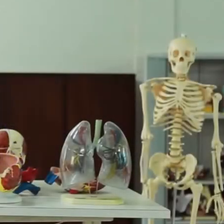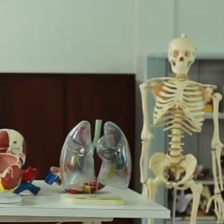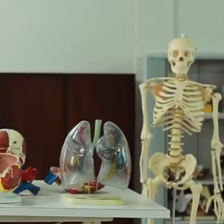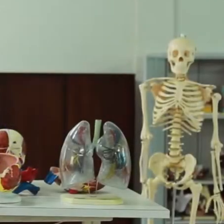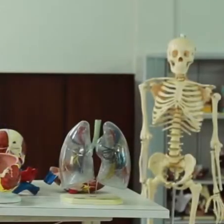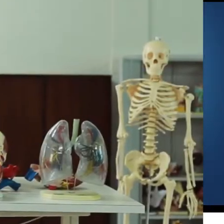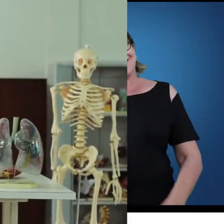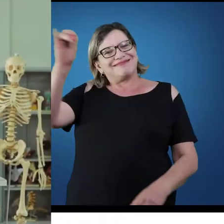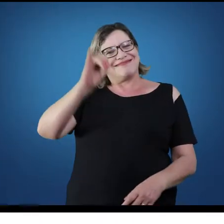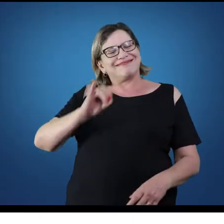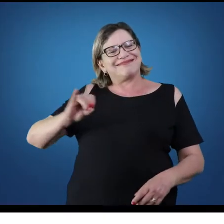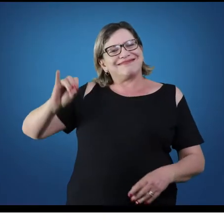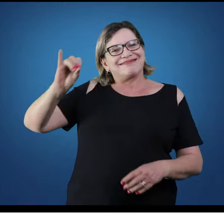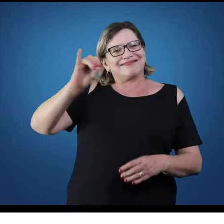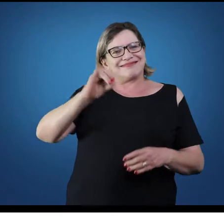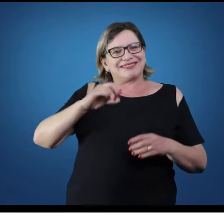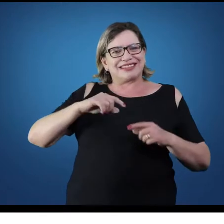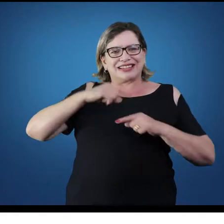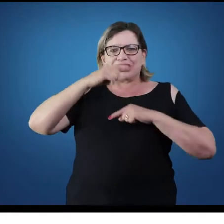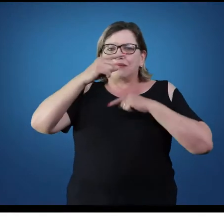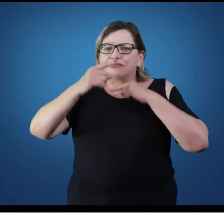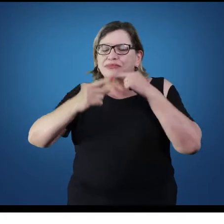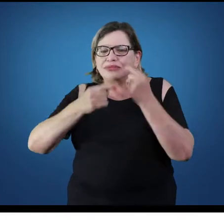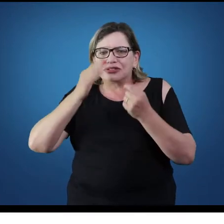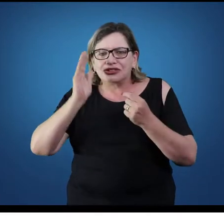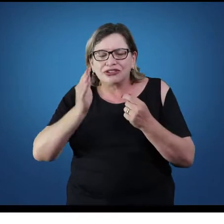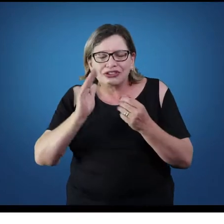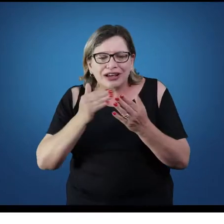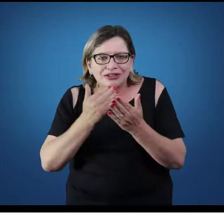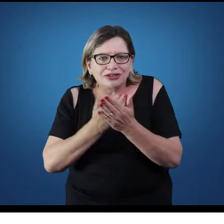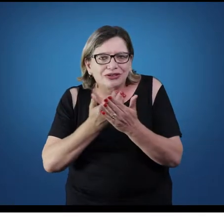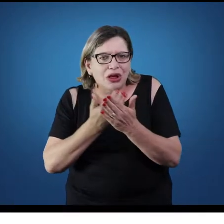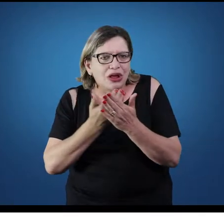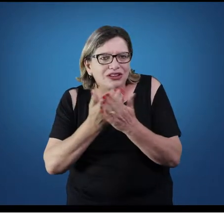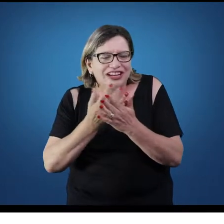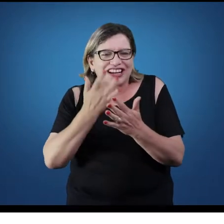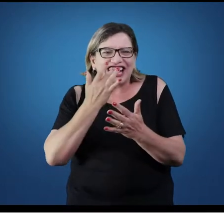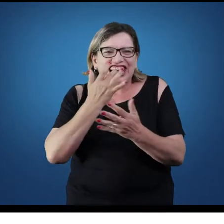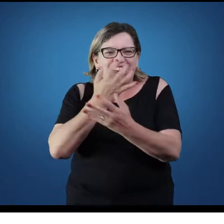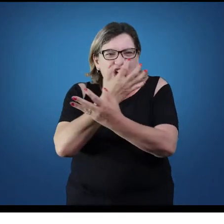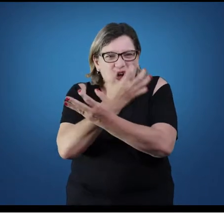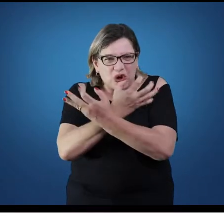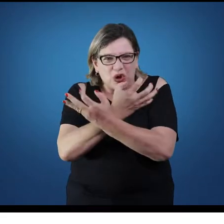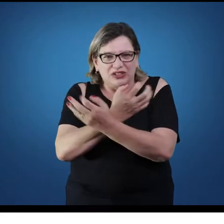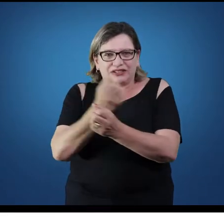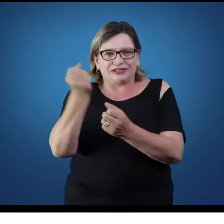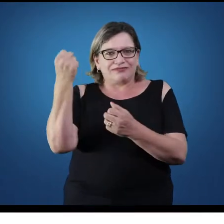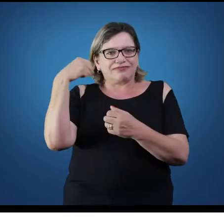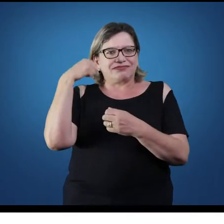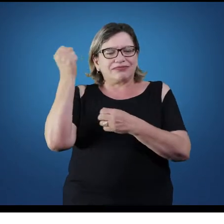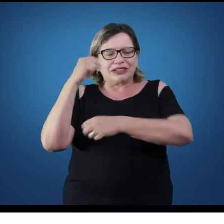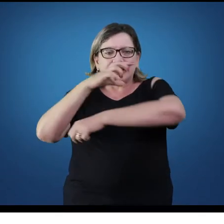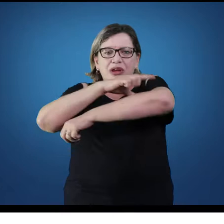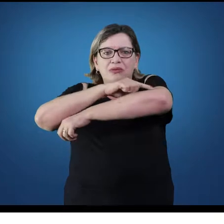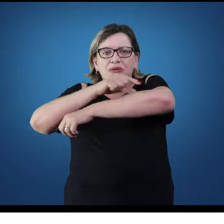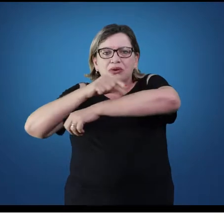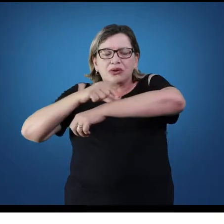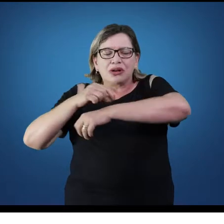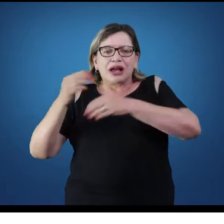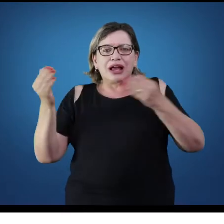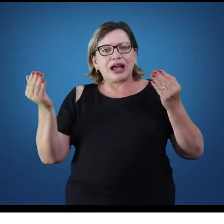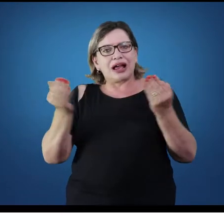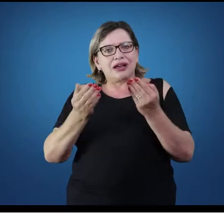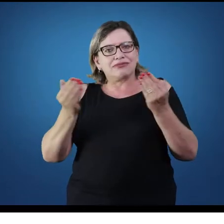Olá alunos, então depois de vocês passarem por ossos, articulações e músculos, nós ficamos